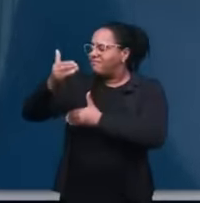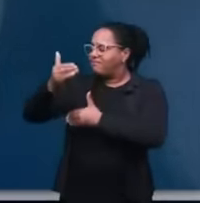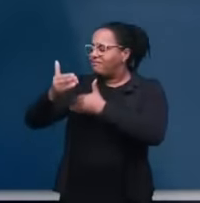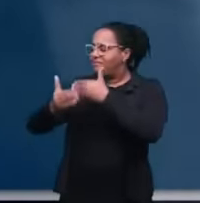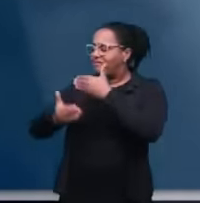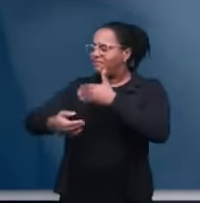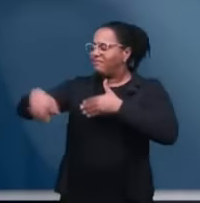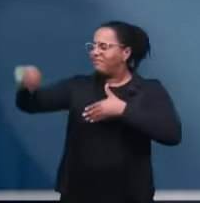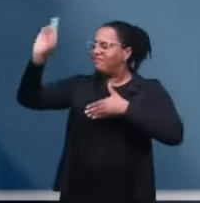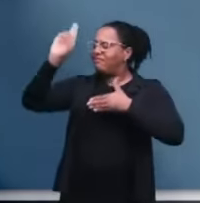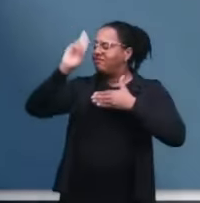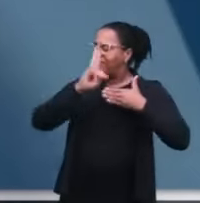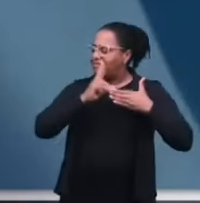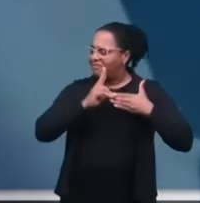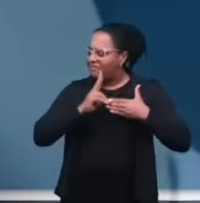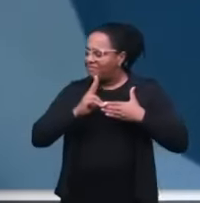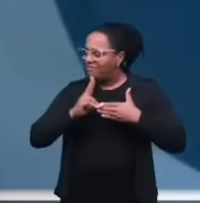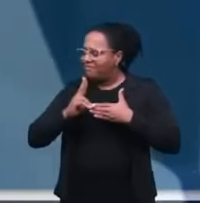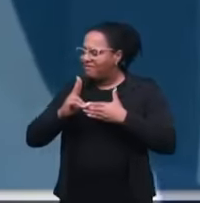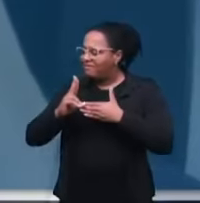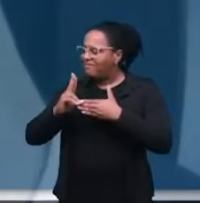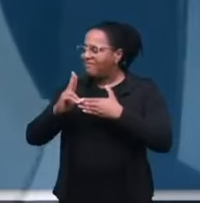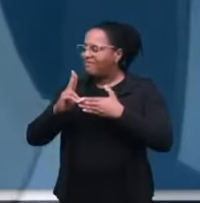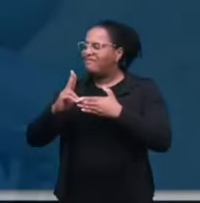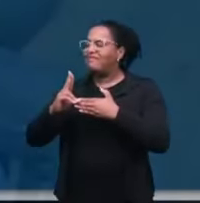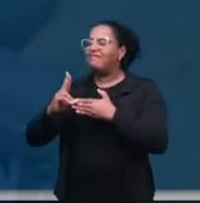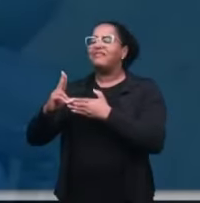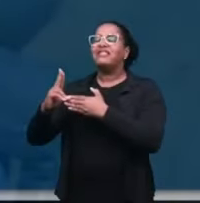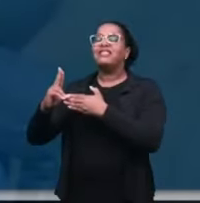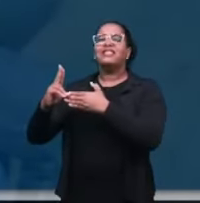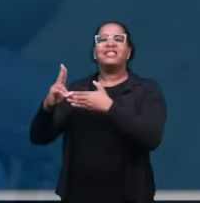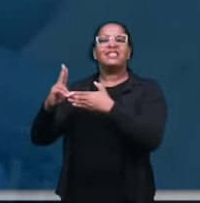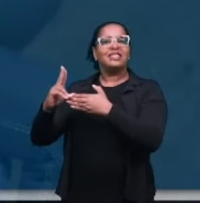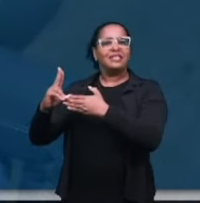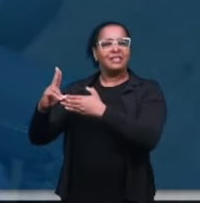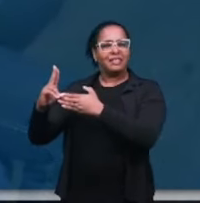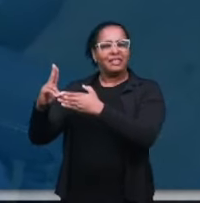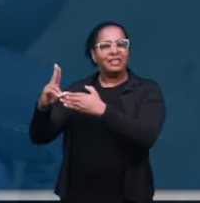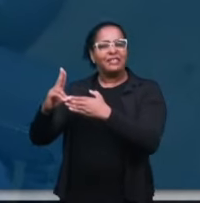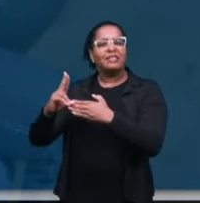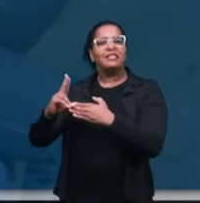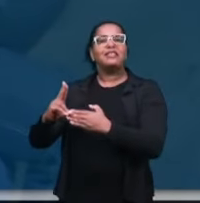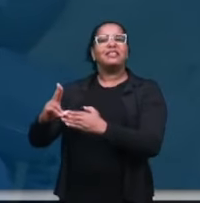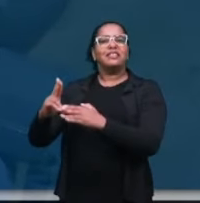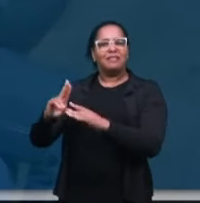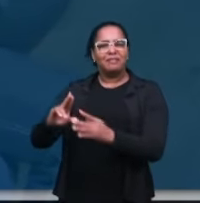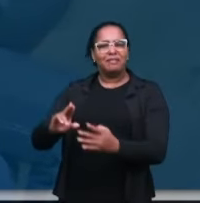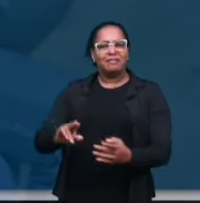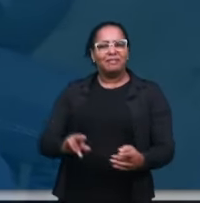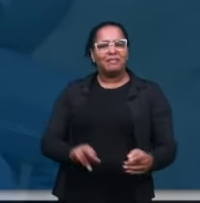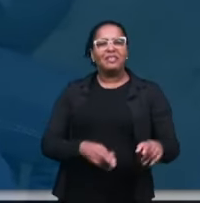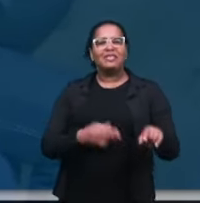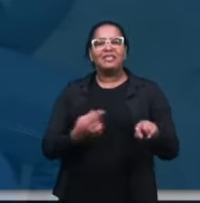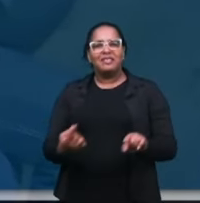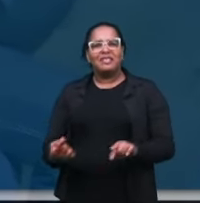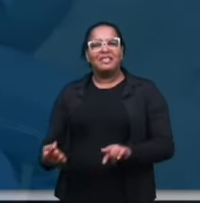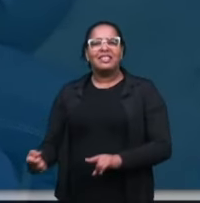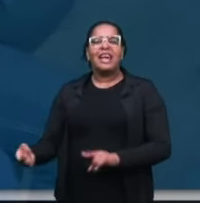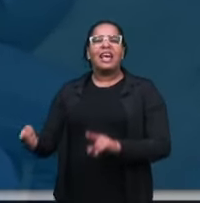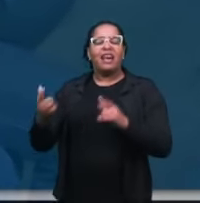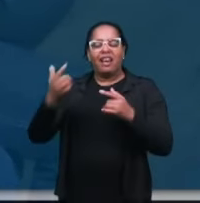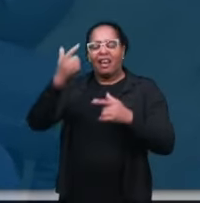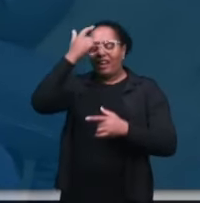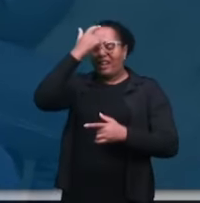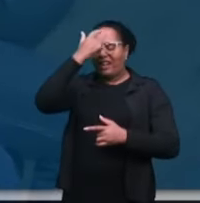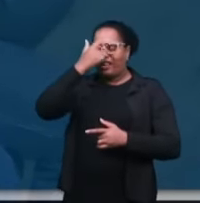Comigo vem ficar Em Ti vou descansar